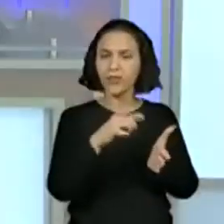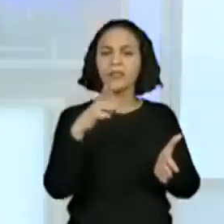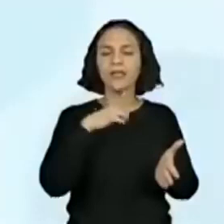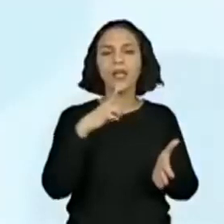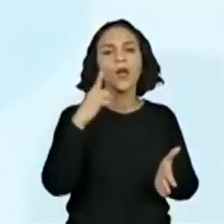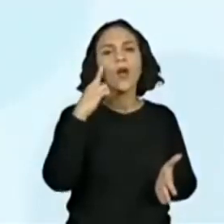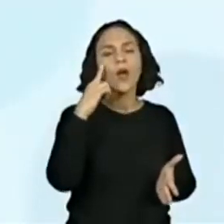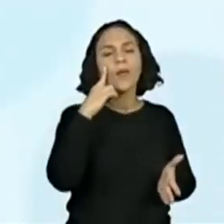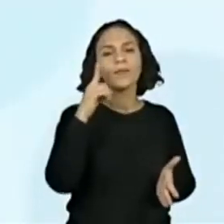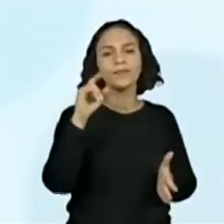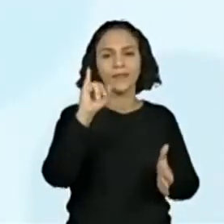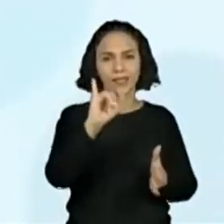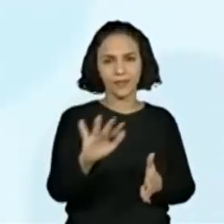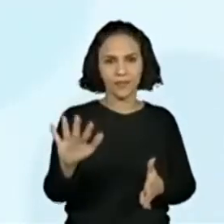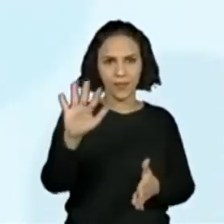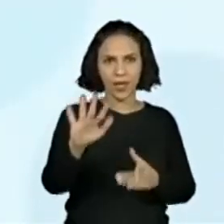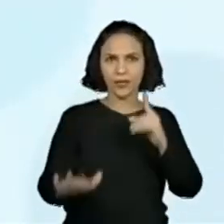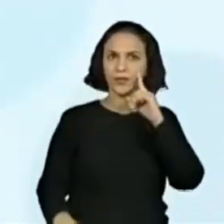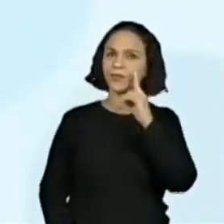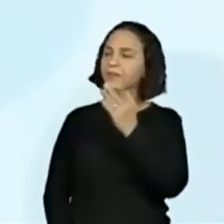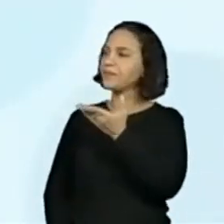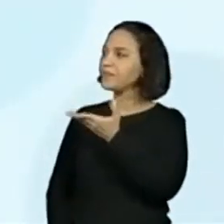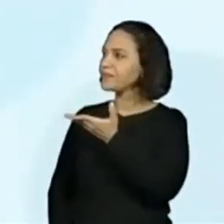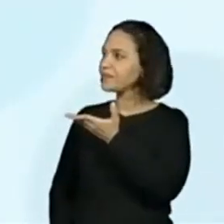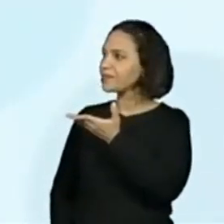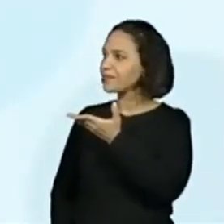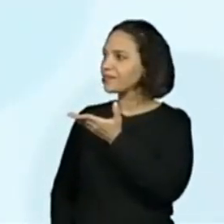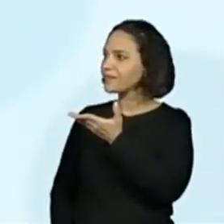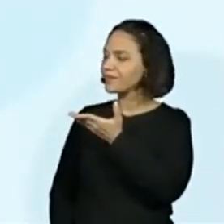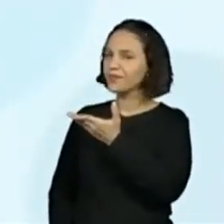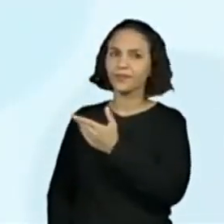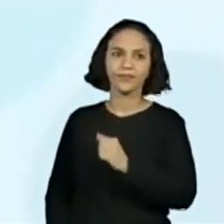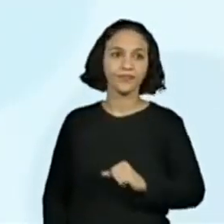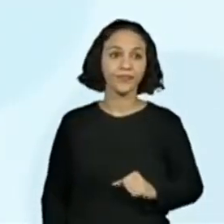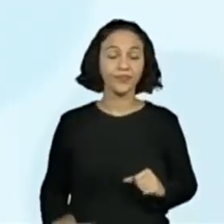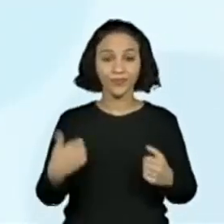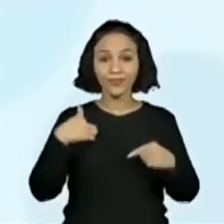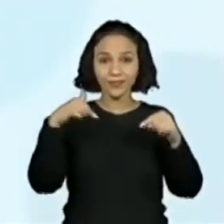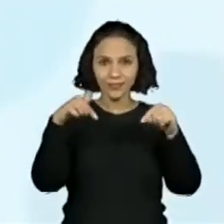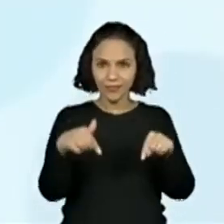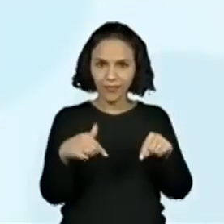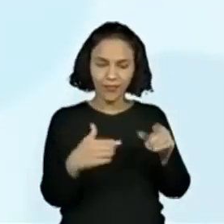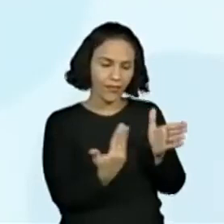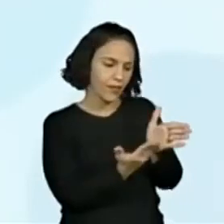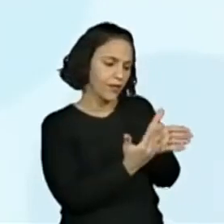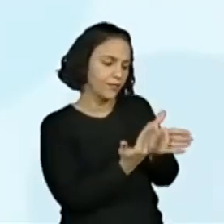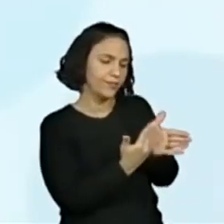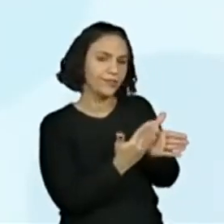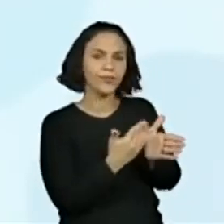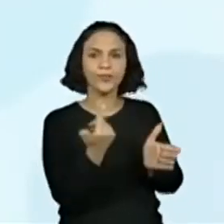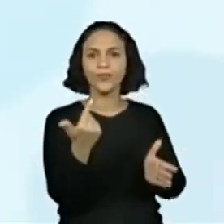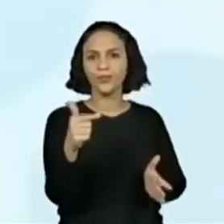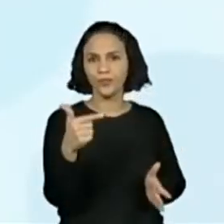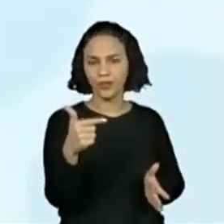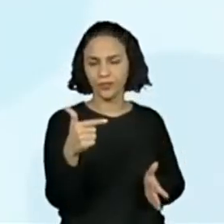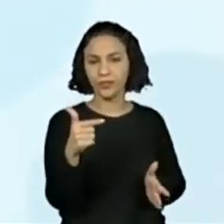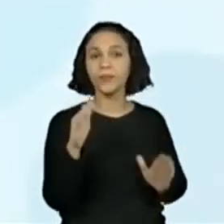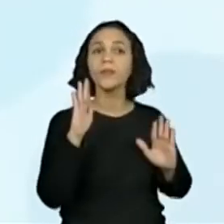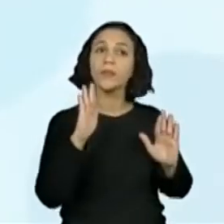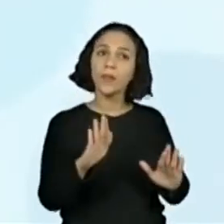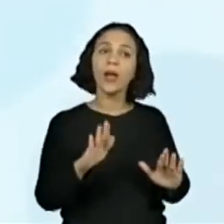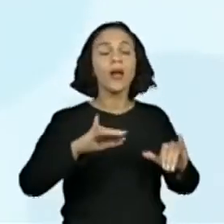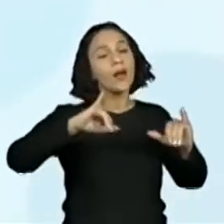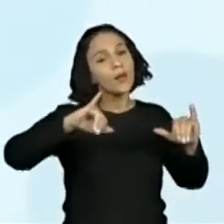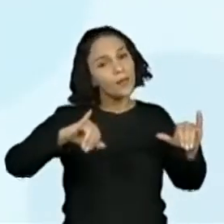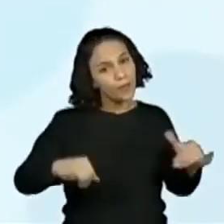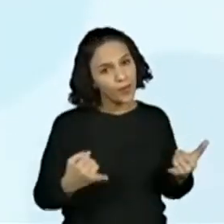essa imagem aqui, ó. Certo? Como eu não tenho o livro em mãos para realizar essa medição, então vai ficar para vocês